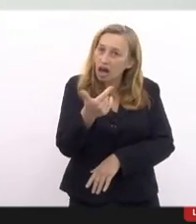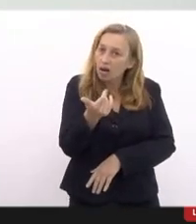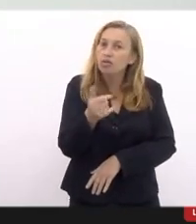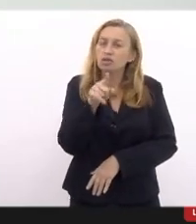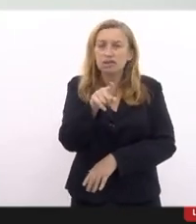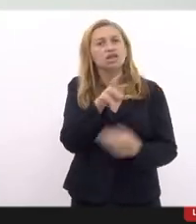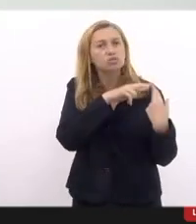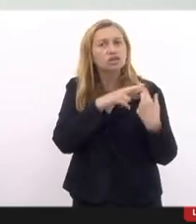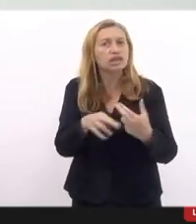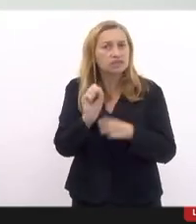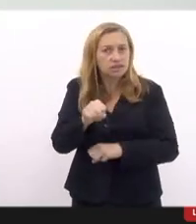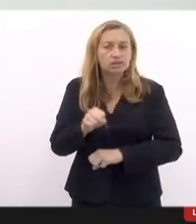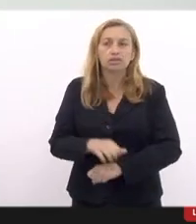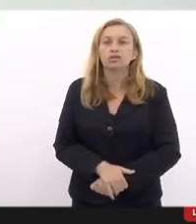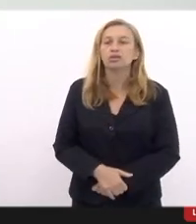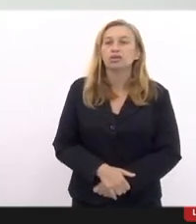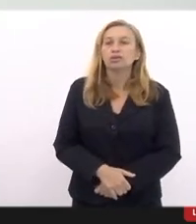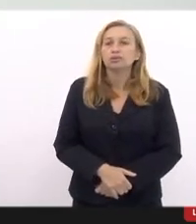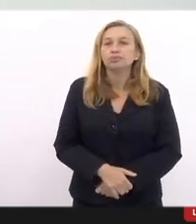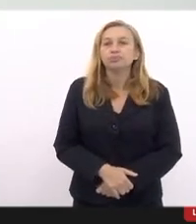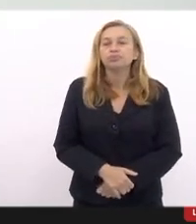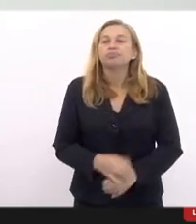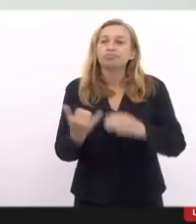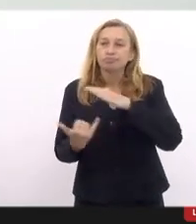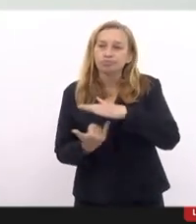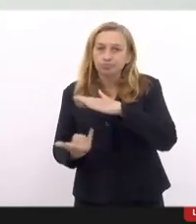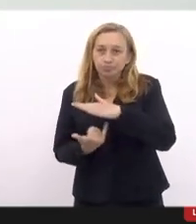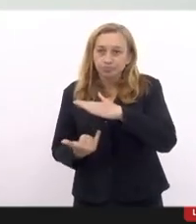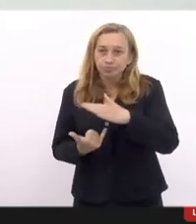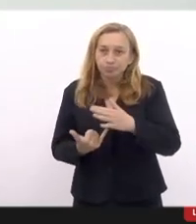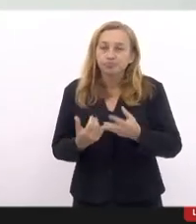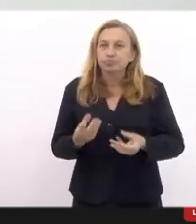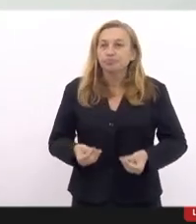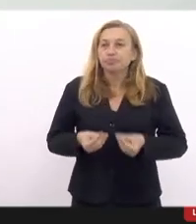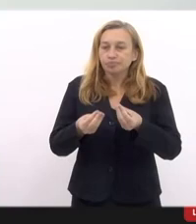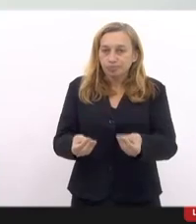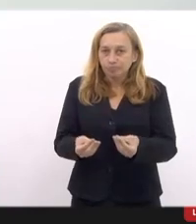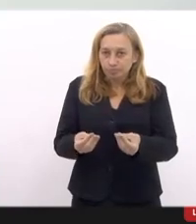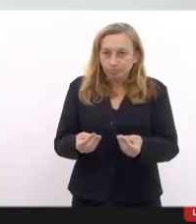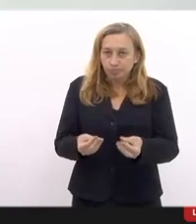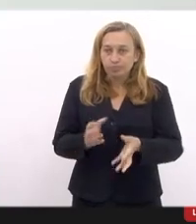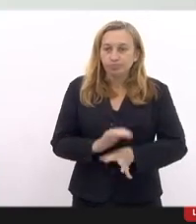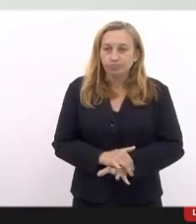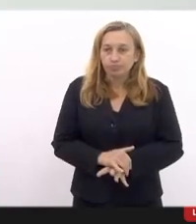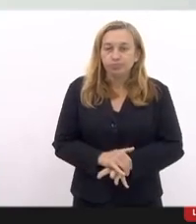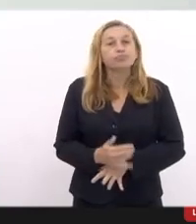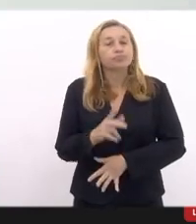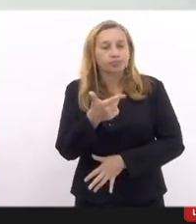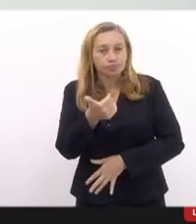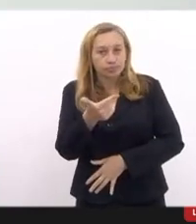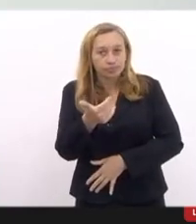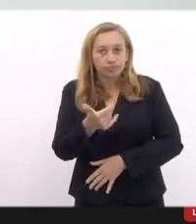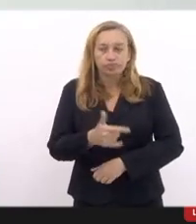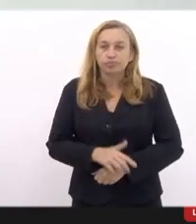tem que ser responsabilizado, e a instituição que concede esse porte,